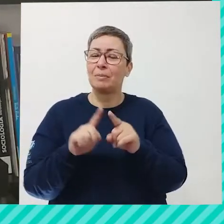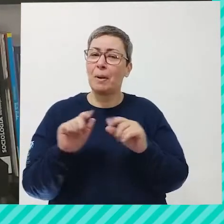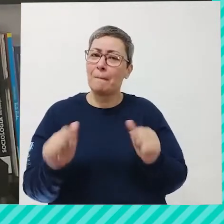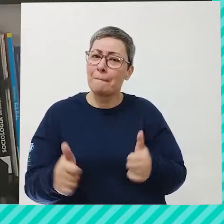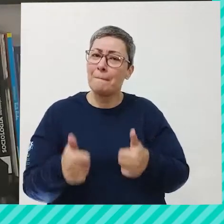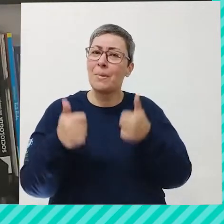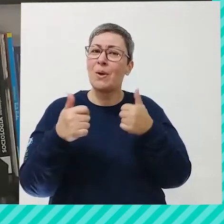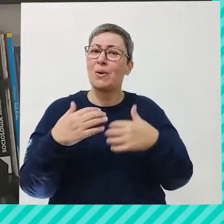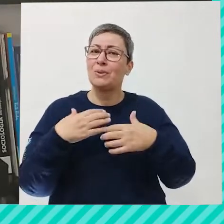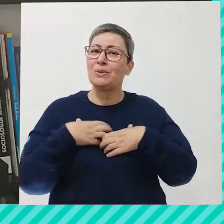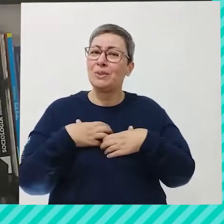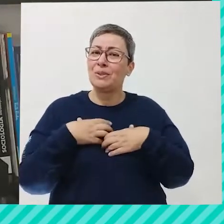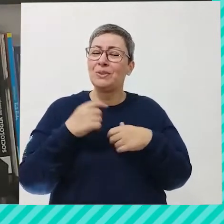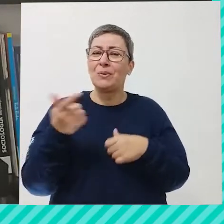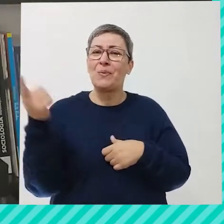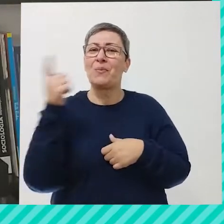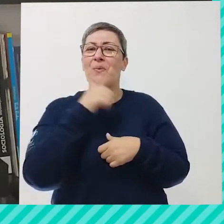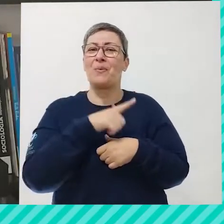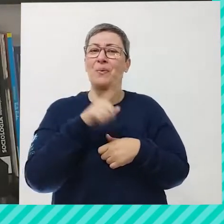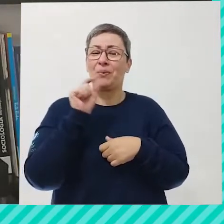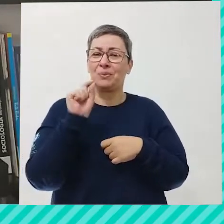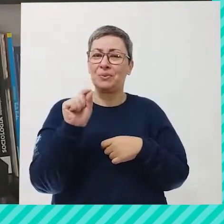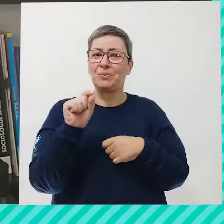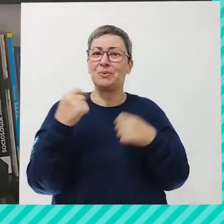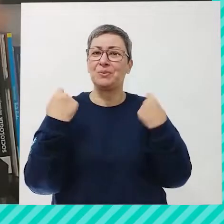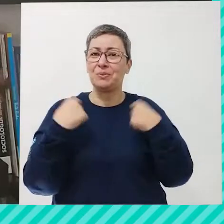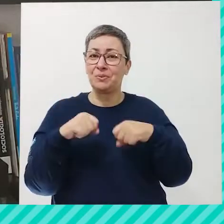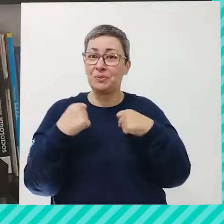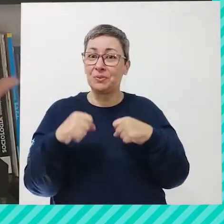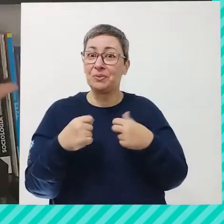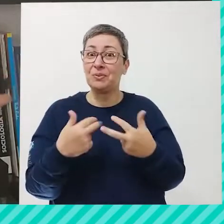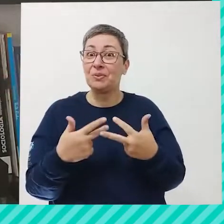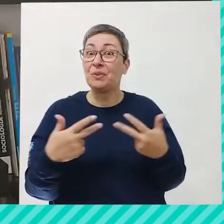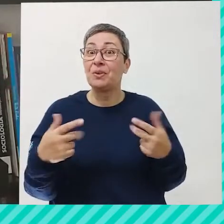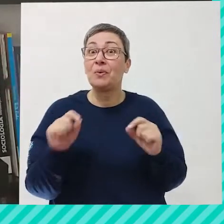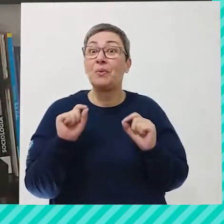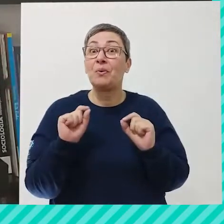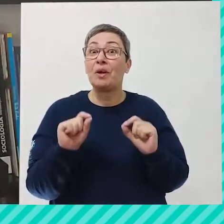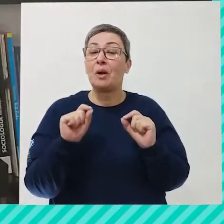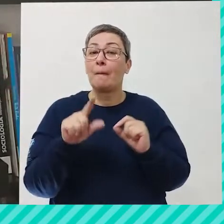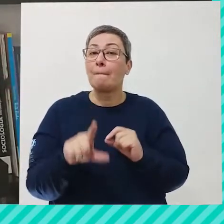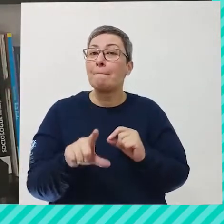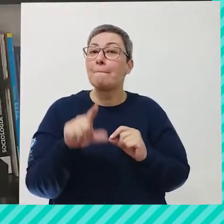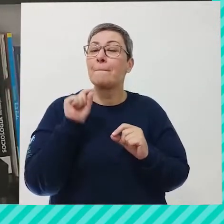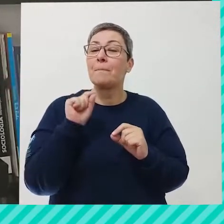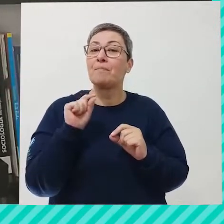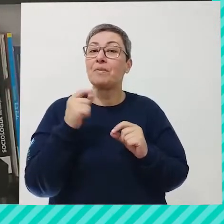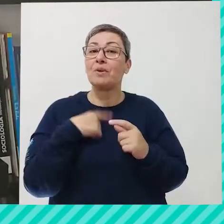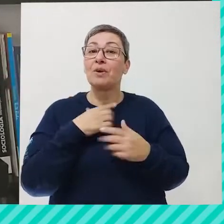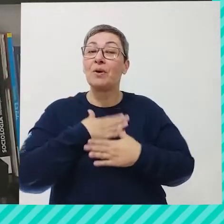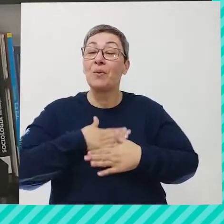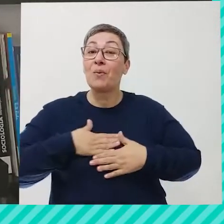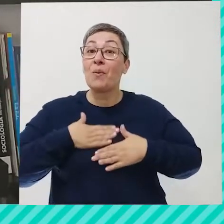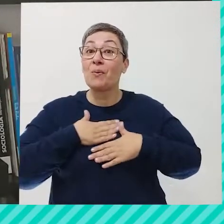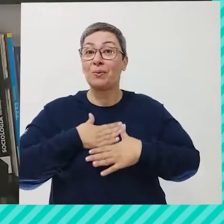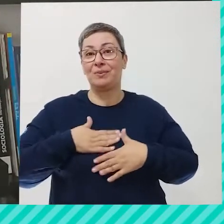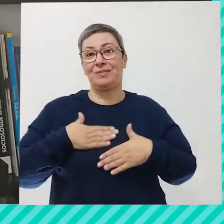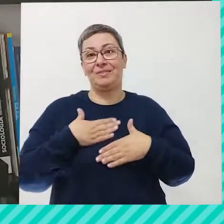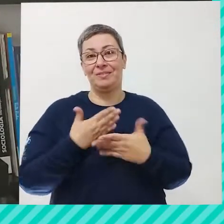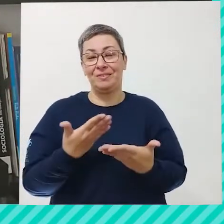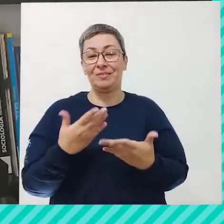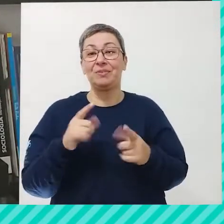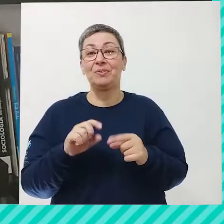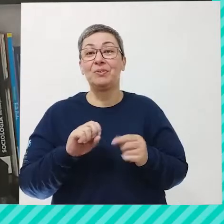melhor forma de ter sucesso na realização de alguma atividade física é escolher uma atividade que agrade a pessoa que vai